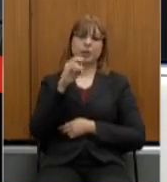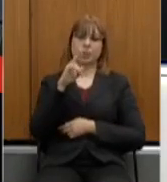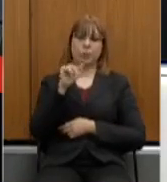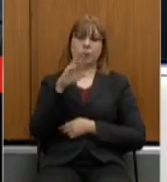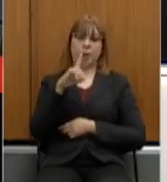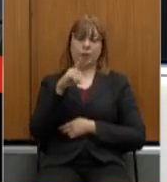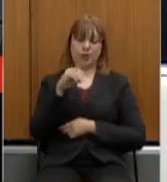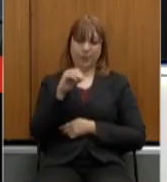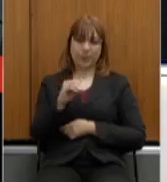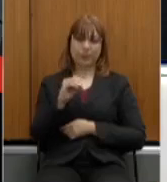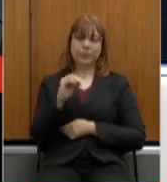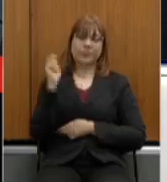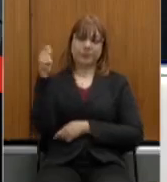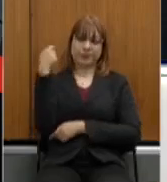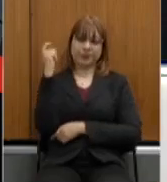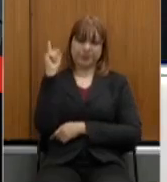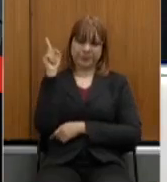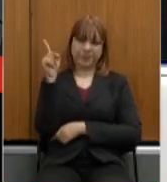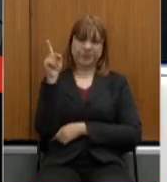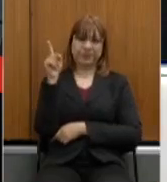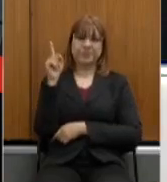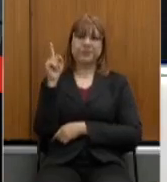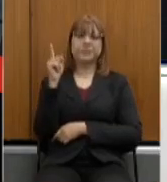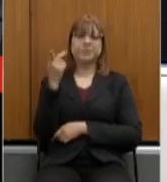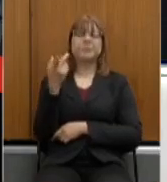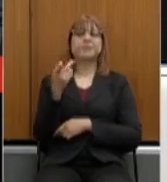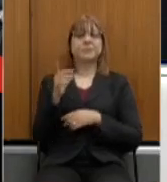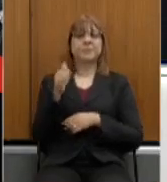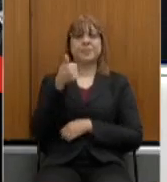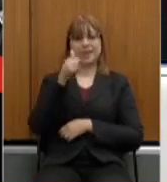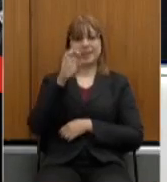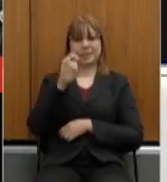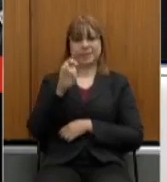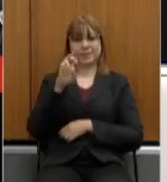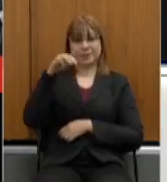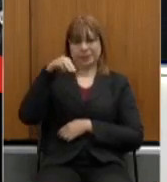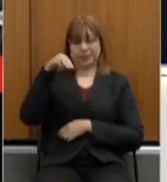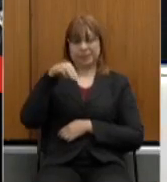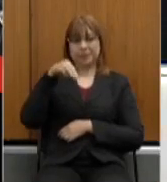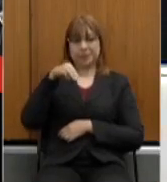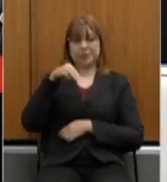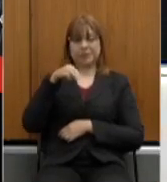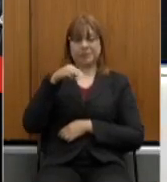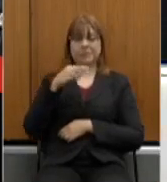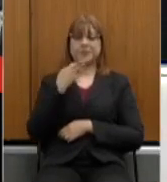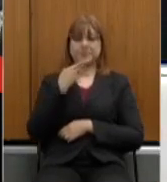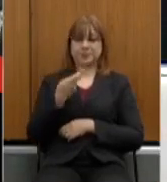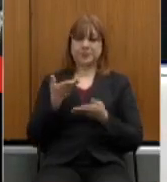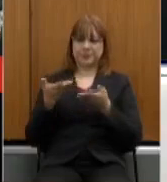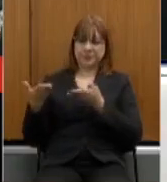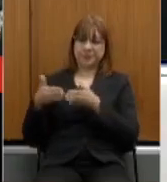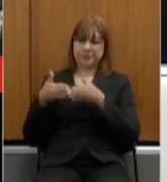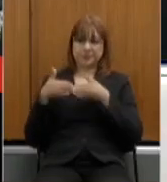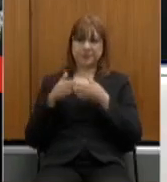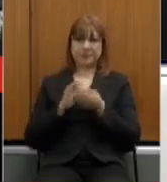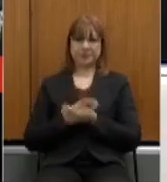-geral do Rio Grande do Sul que também disporá de 15 minutos para suas considerações por favor doutor Eduardo